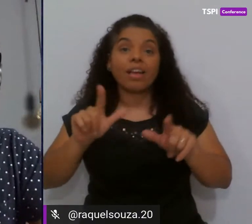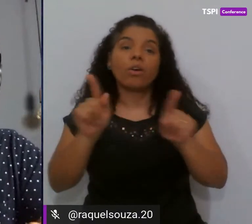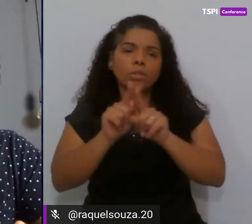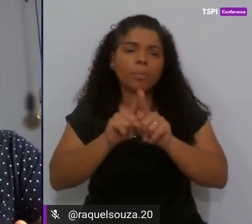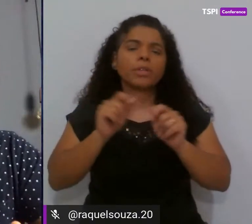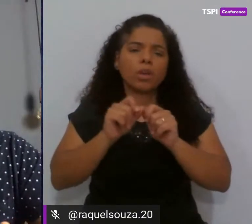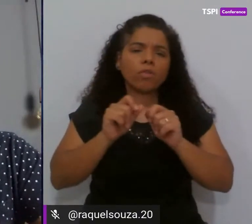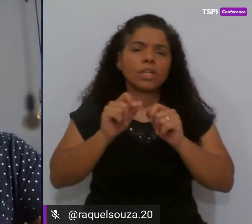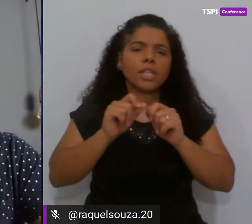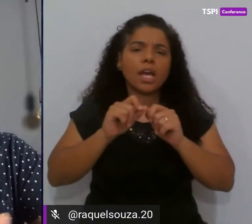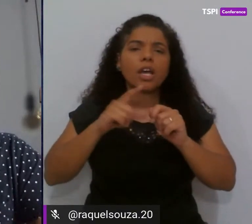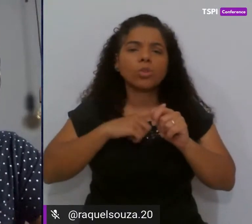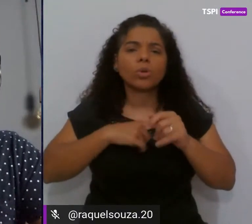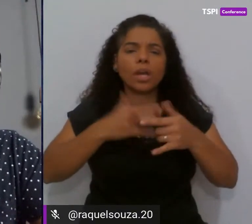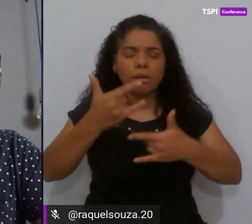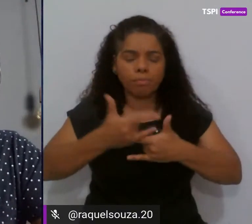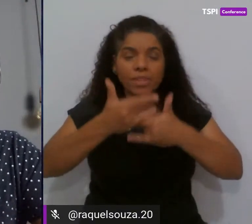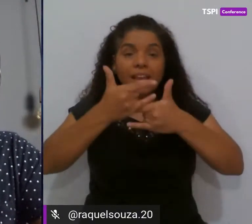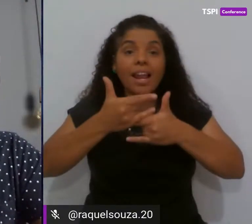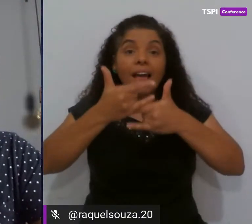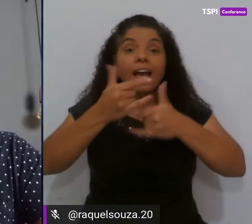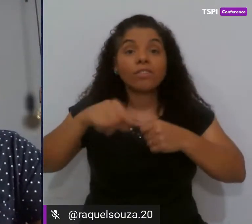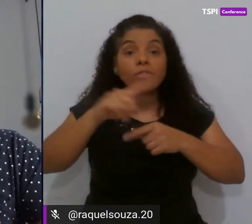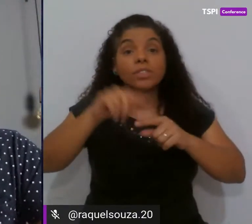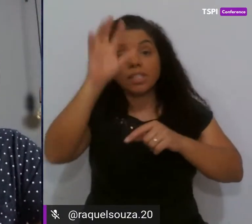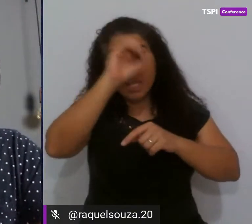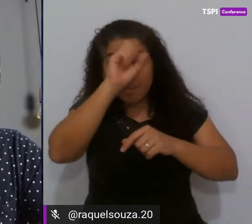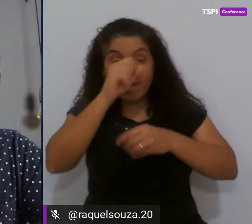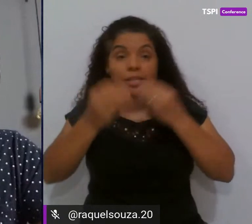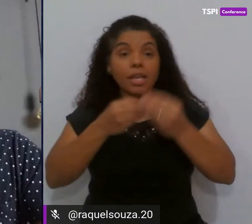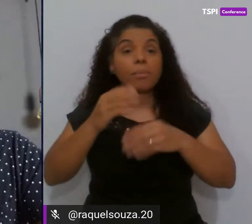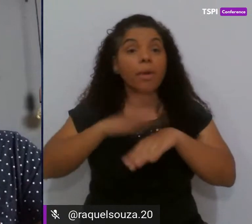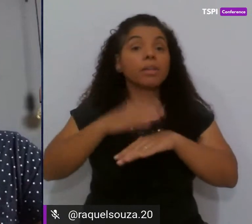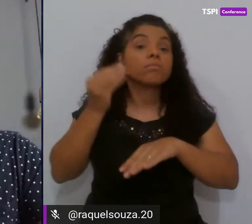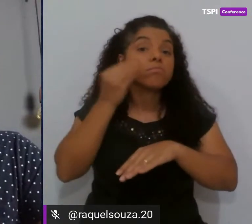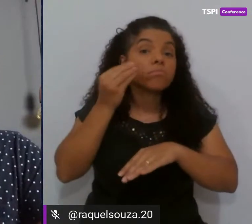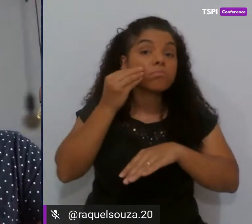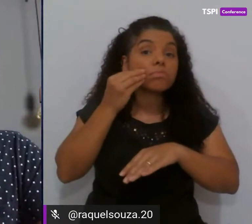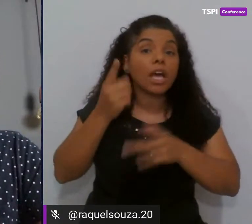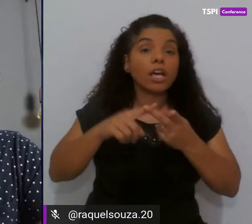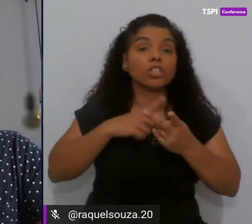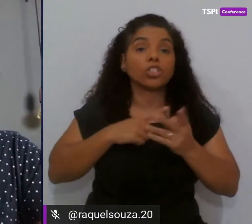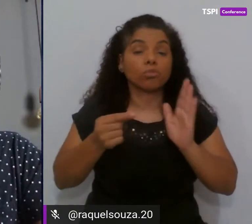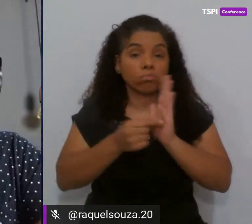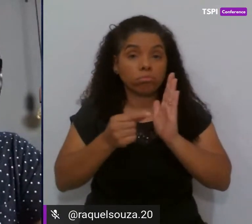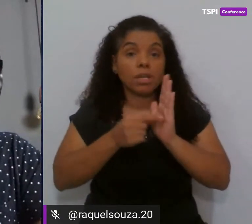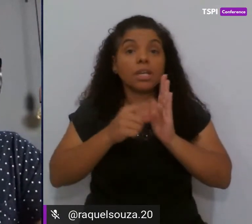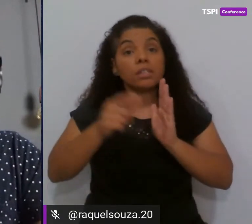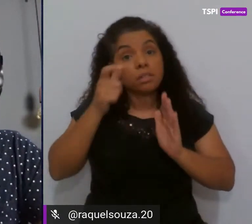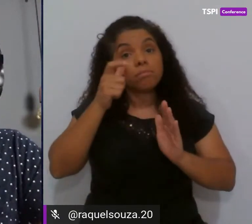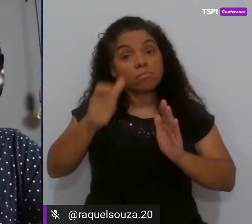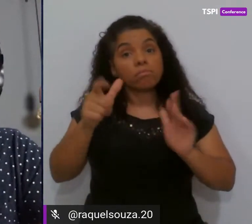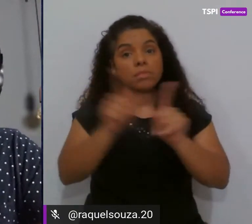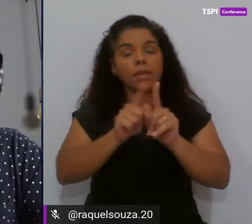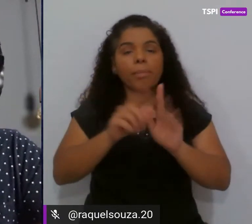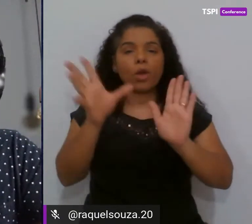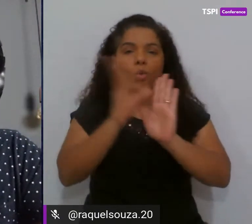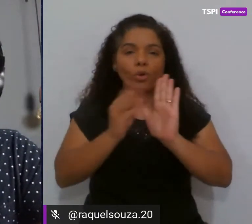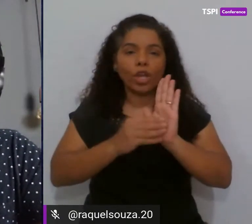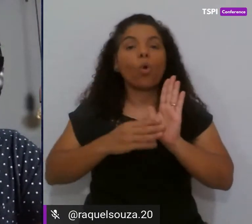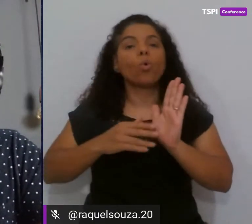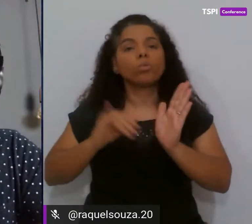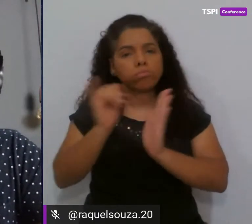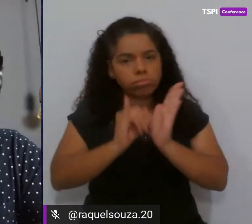lives para ajudar vocês a aprenderem mais sobre testes de software, então também se você se interessar por esse conteúdo, não deixe de se